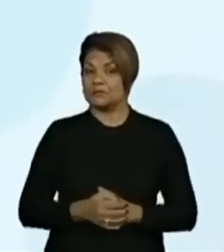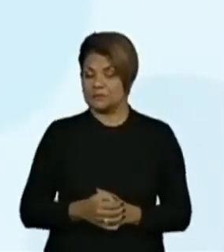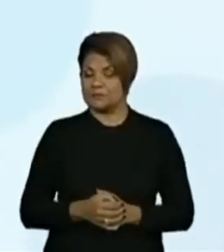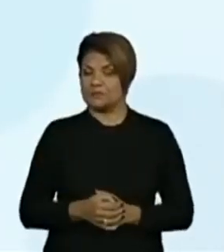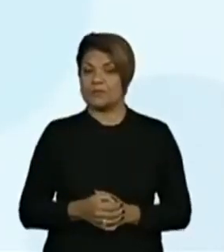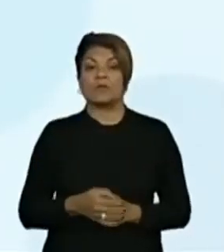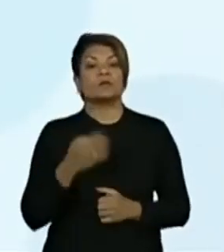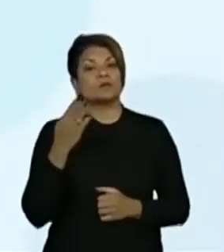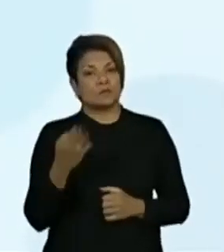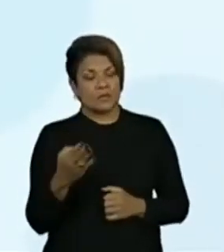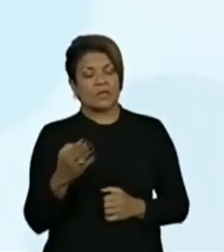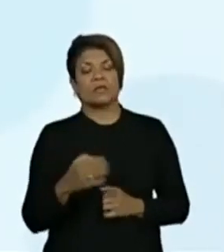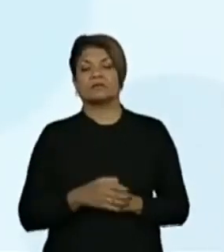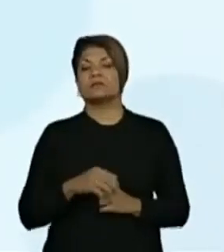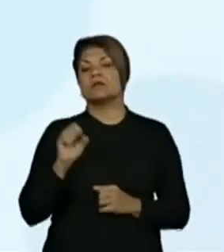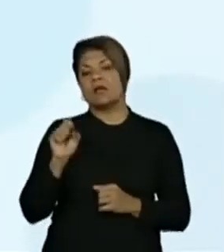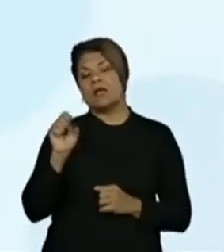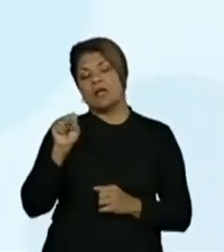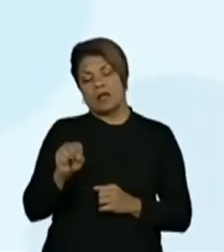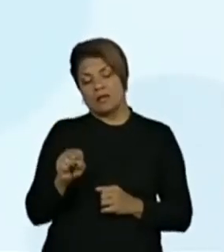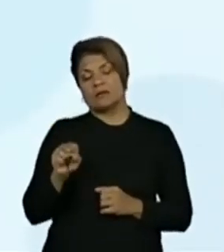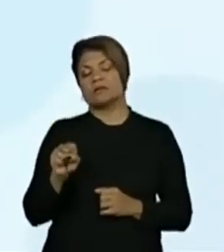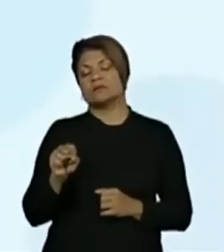nosso sistema de numeração decimal.